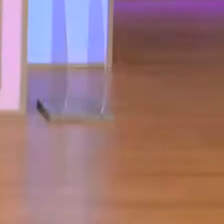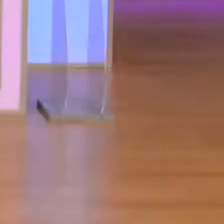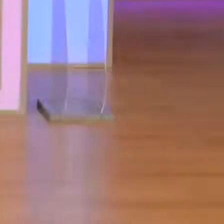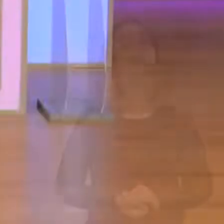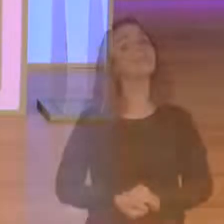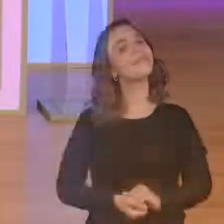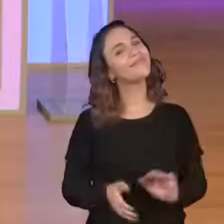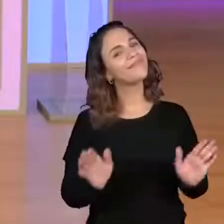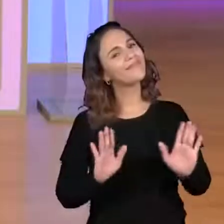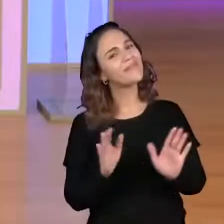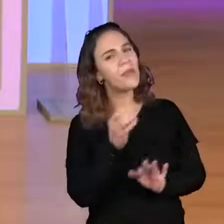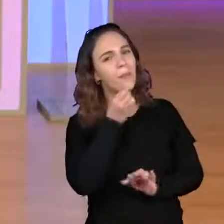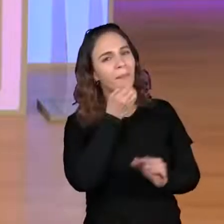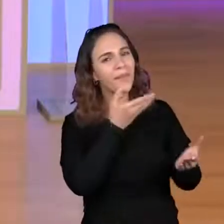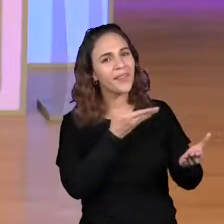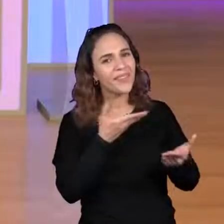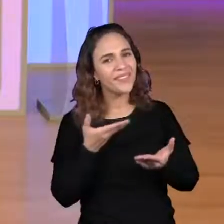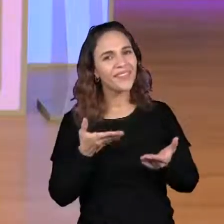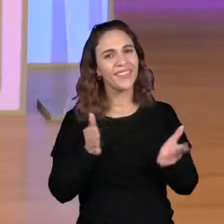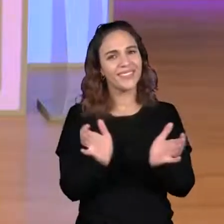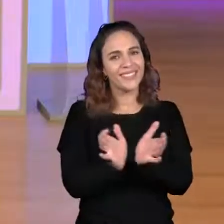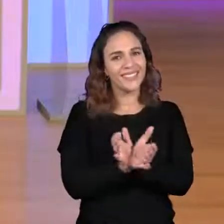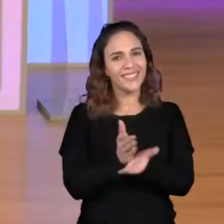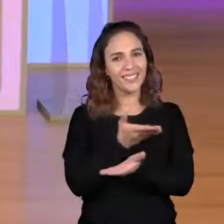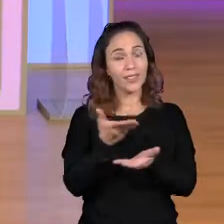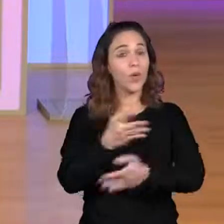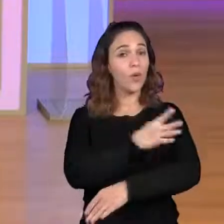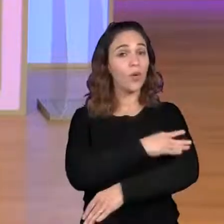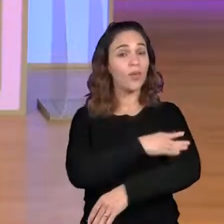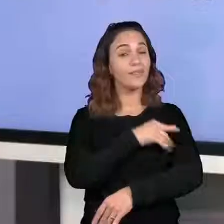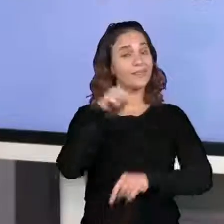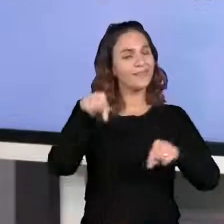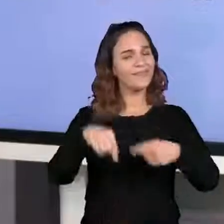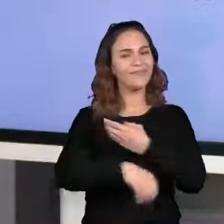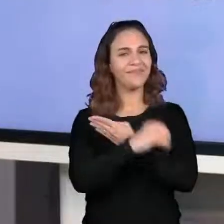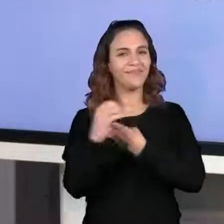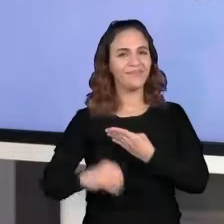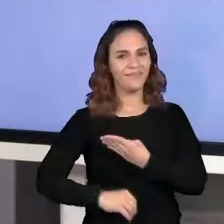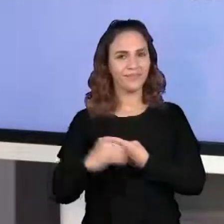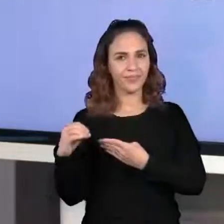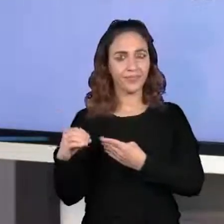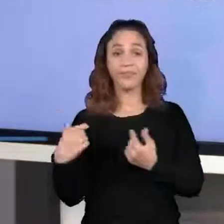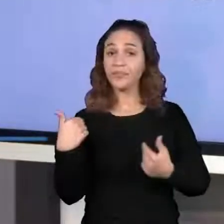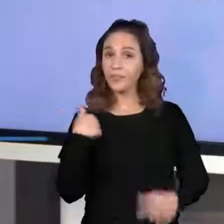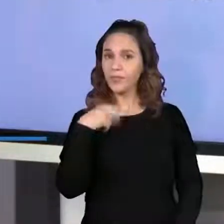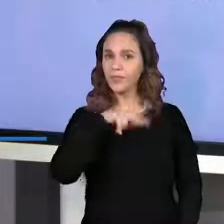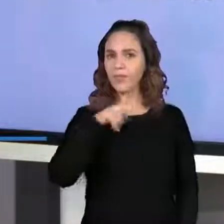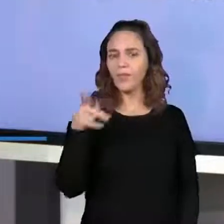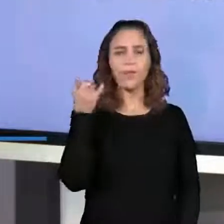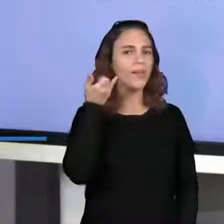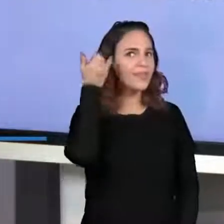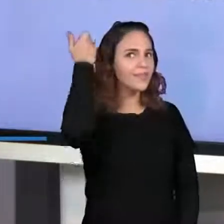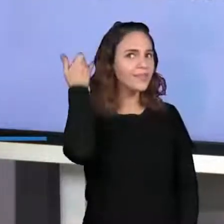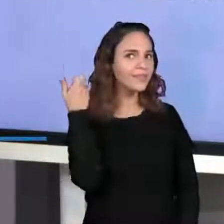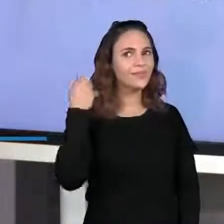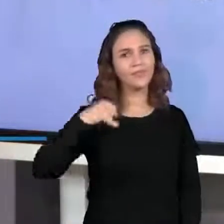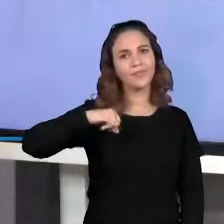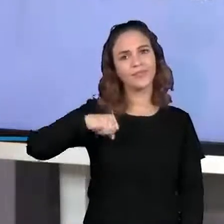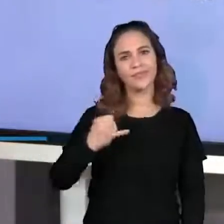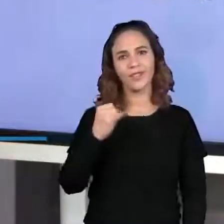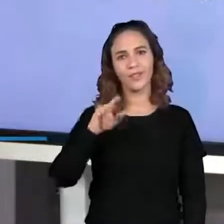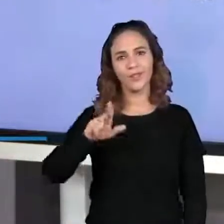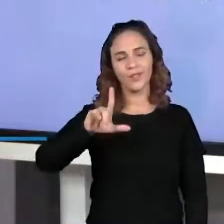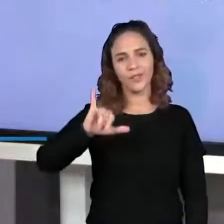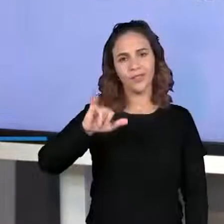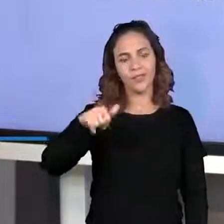Bem-vindos ao Centro de Mídias Galerinha do Quarto Ano. Eu sou a Projuliana Nadeu e a gente vai para mais uma aula de